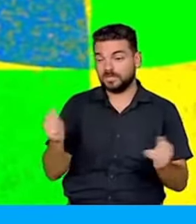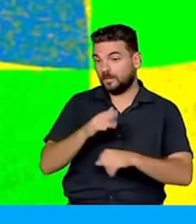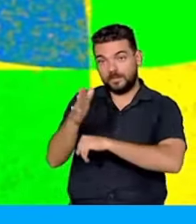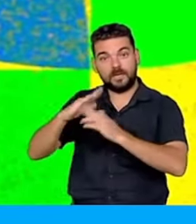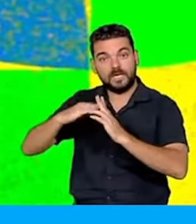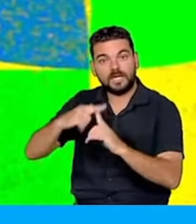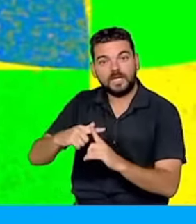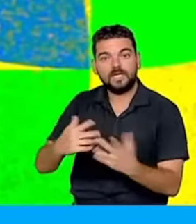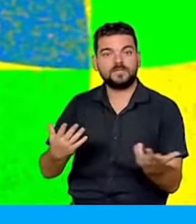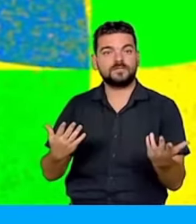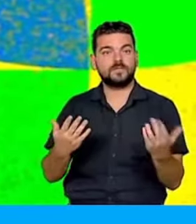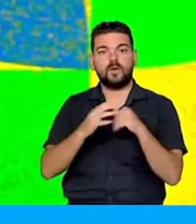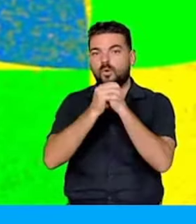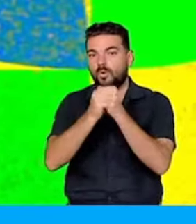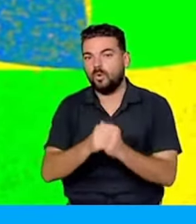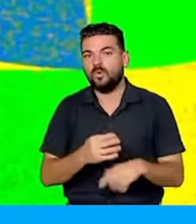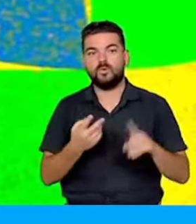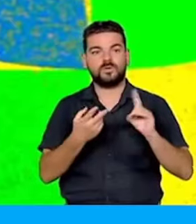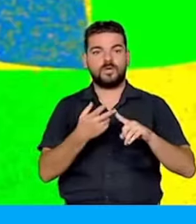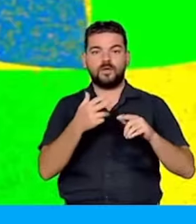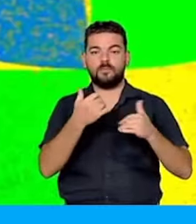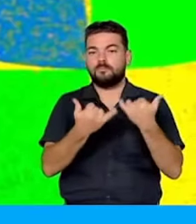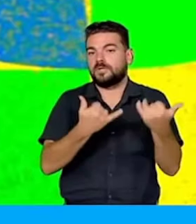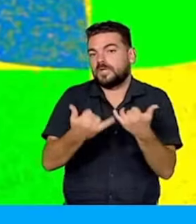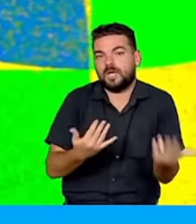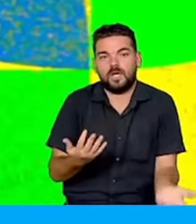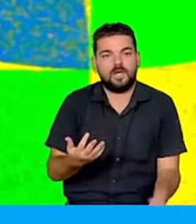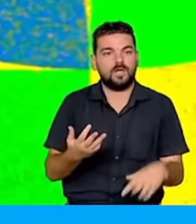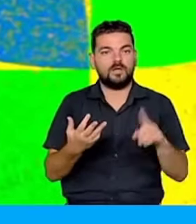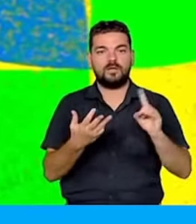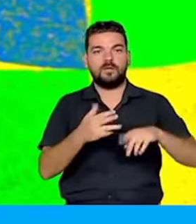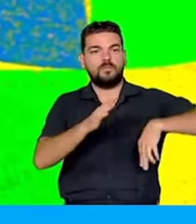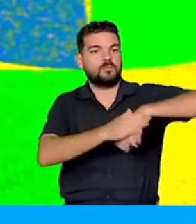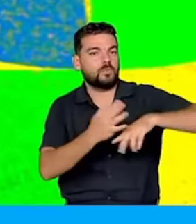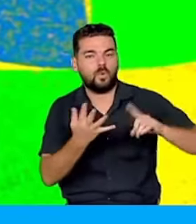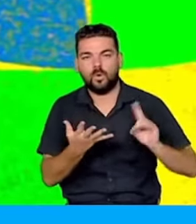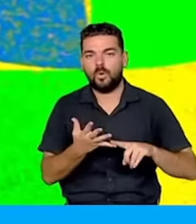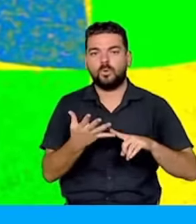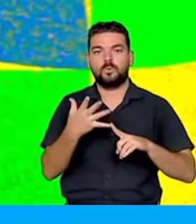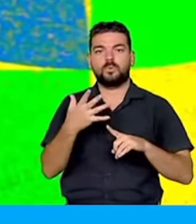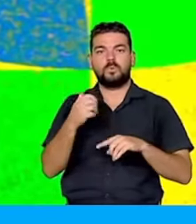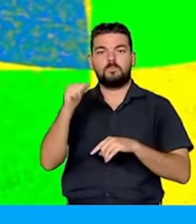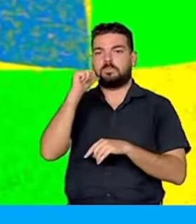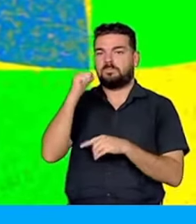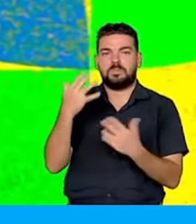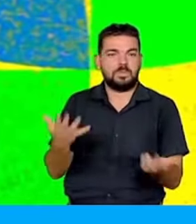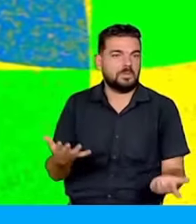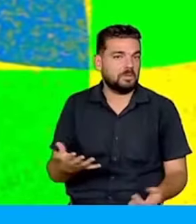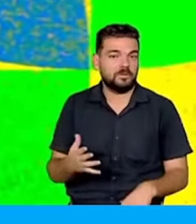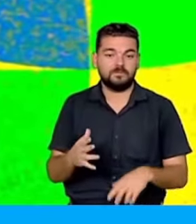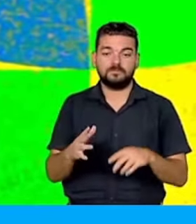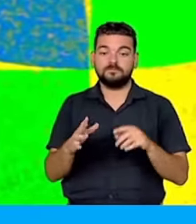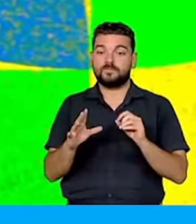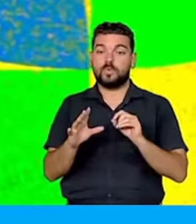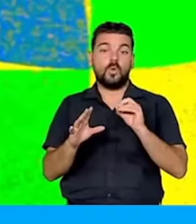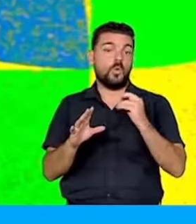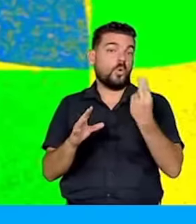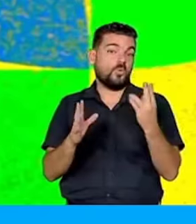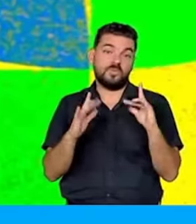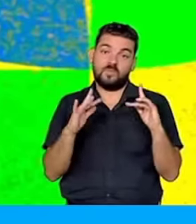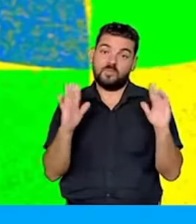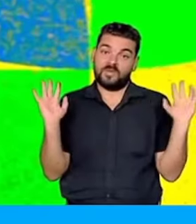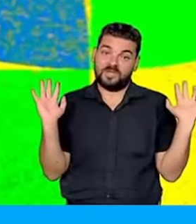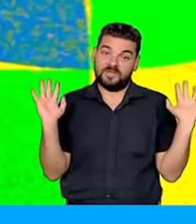Aquele que vai jogar uma pelada, que vai tomar uma cerveja, ou que vai fazer aquilo